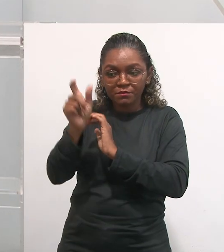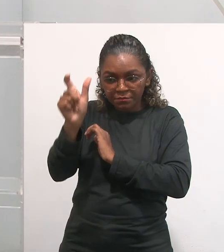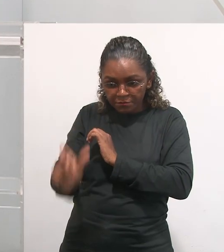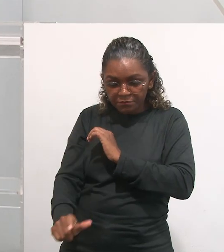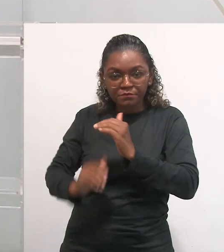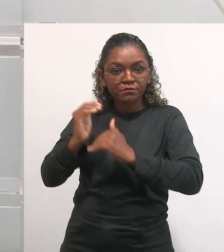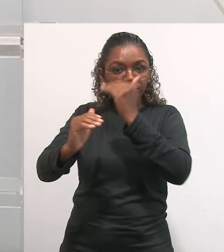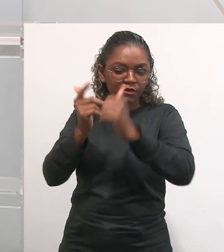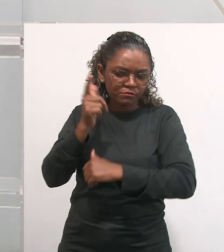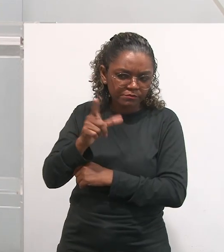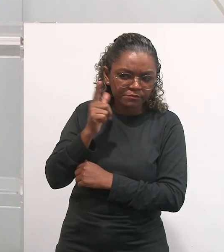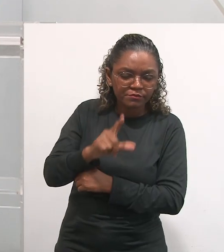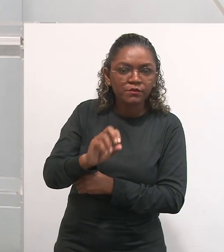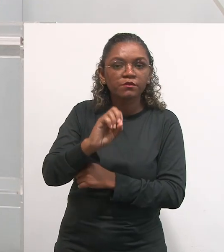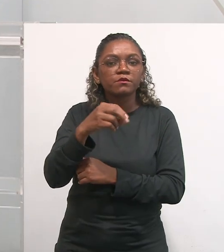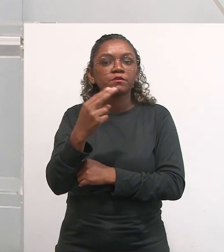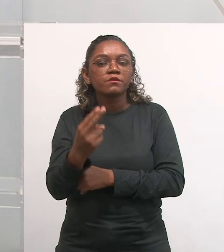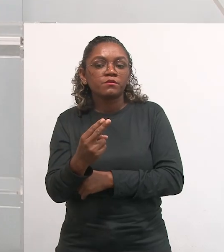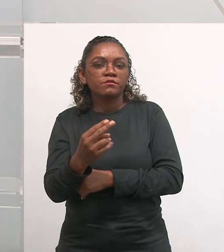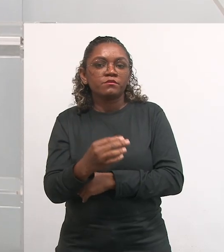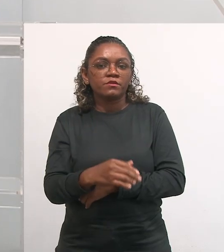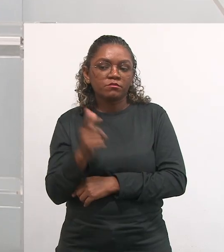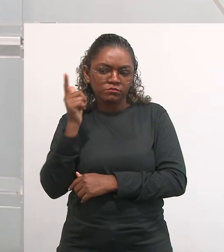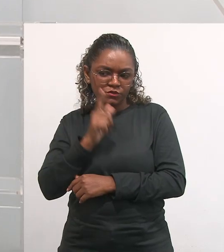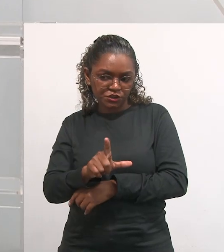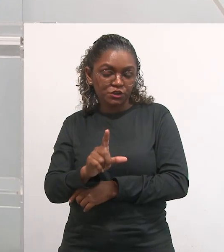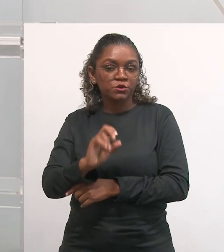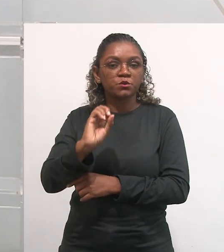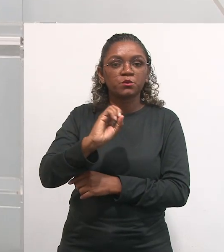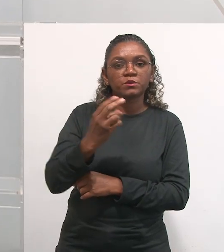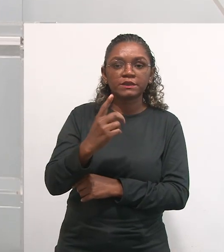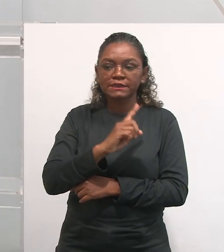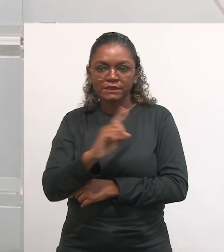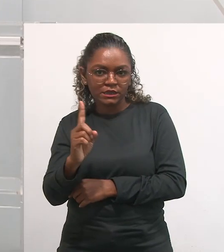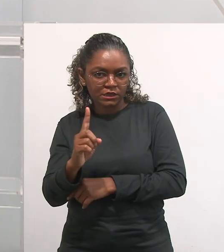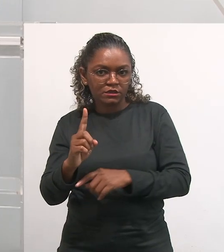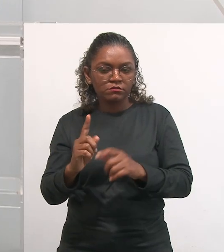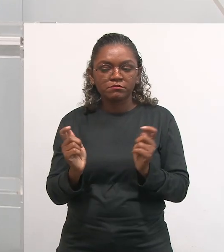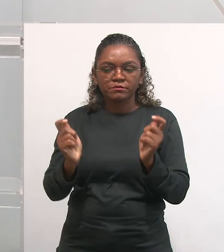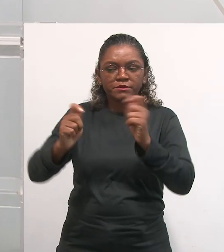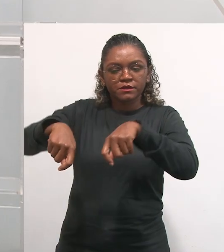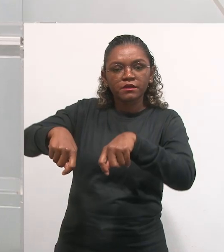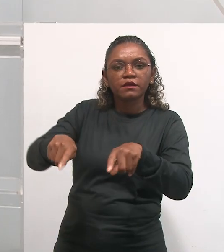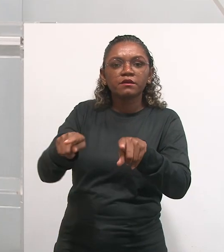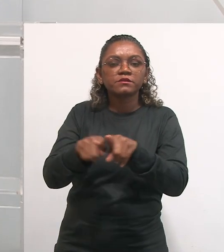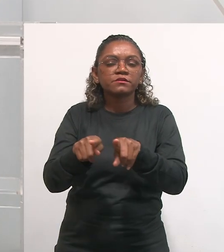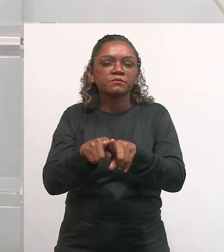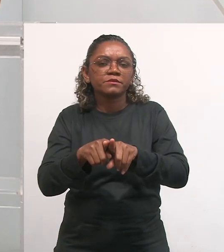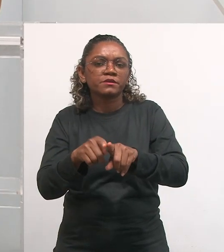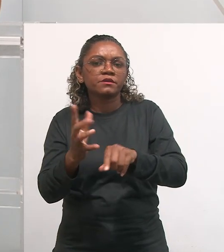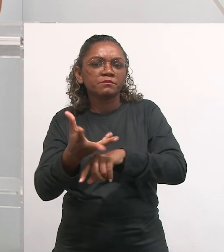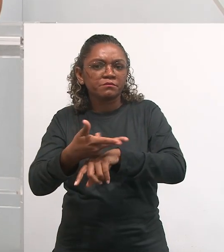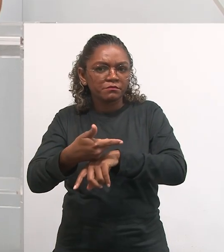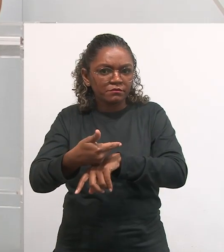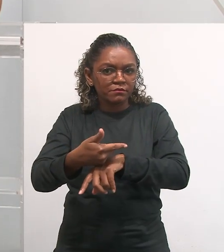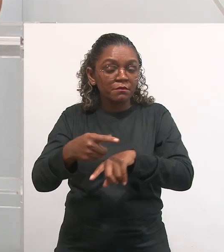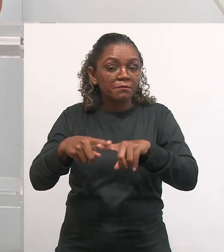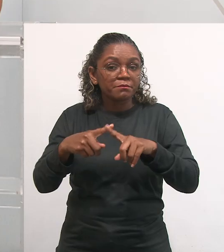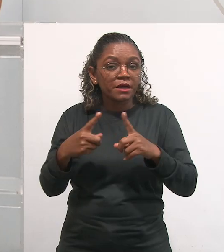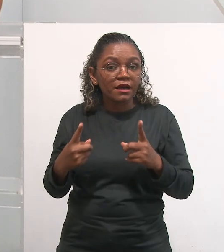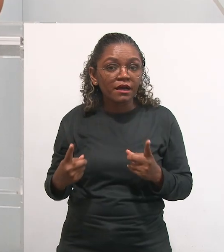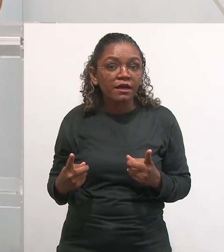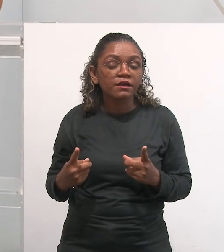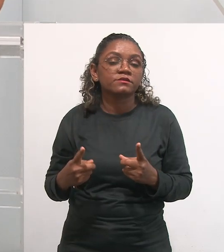desenvolvendo ou não, mas não só para dizer se ele desenvolveu ou não essas habilidades e competências, mas intervir nesse